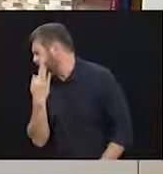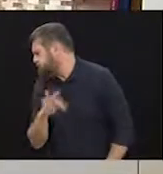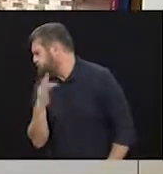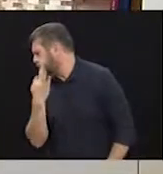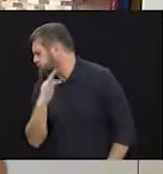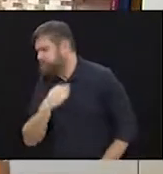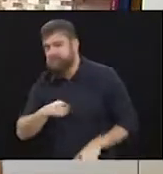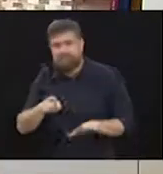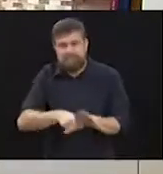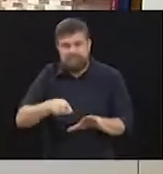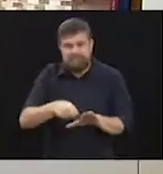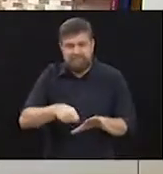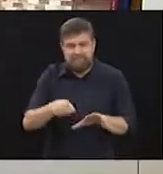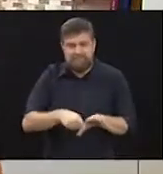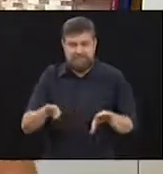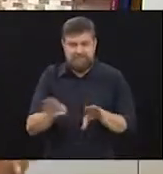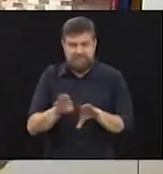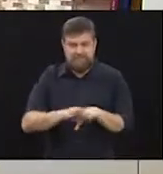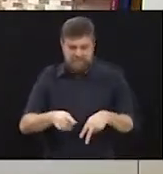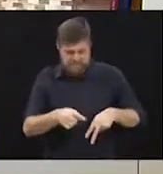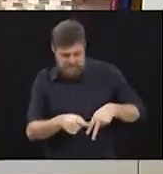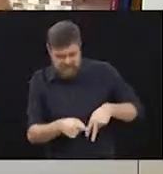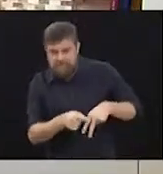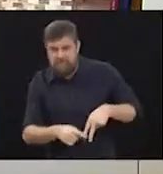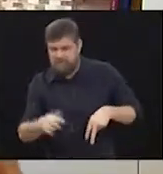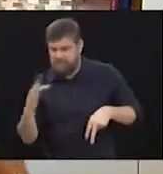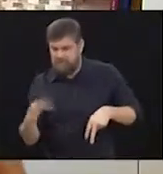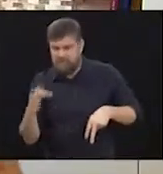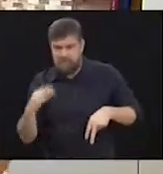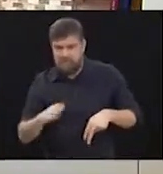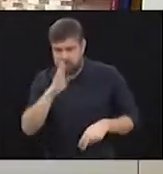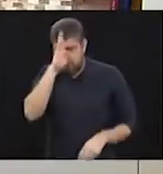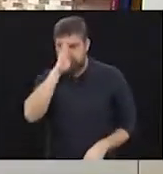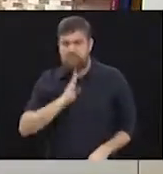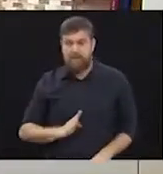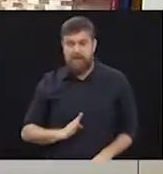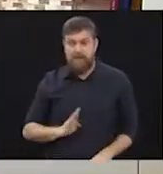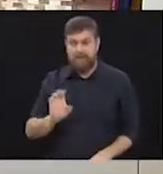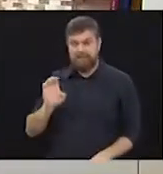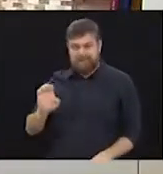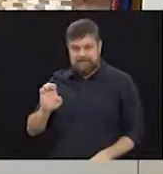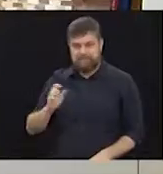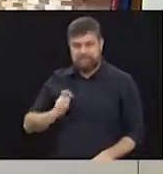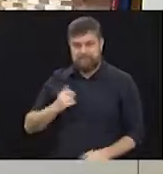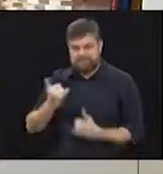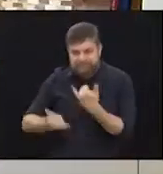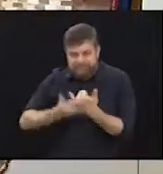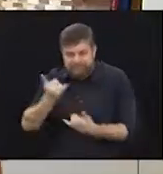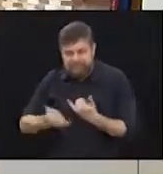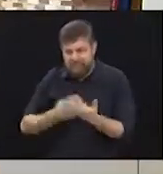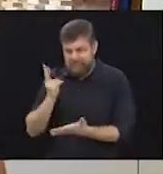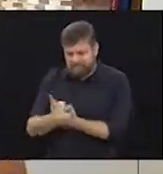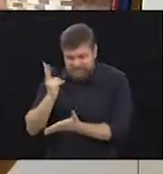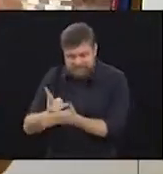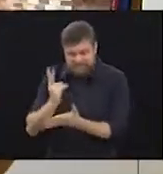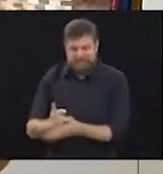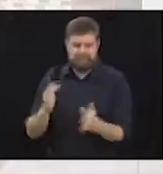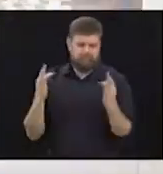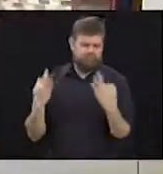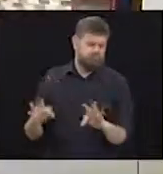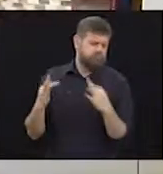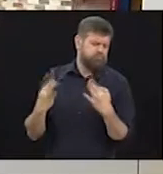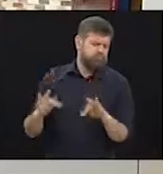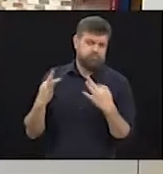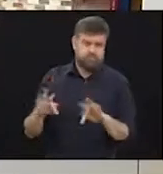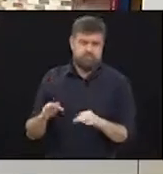no pé, na perna. É o meu lado esquerdo, que a gente sempre brinca, é bem forte.